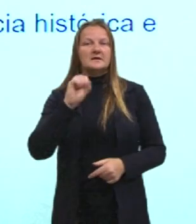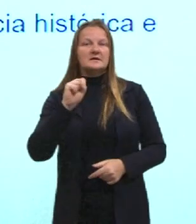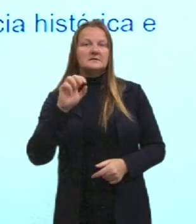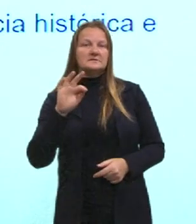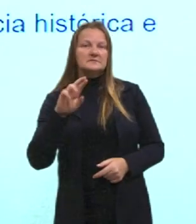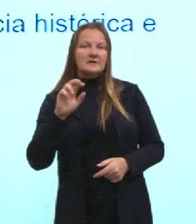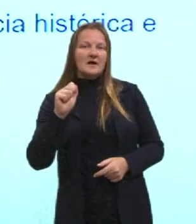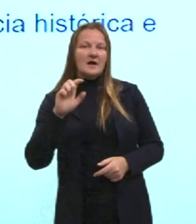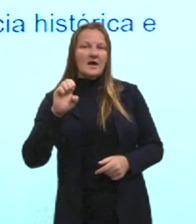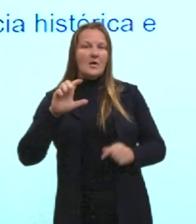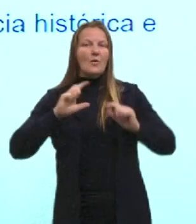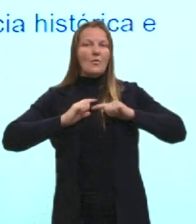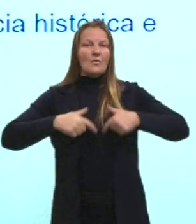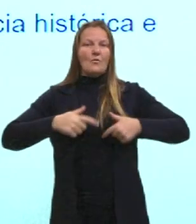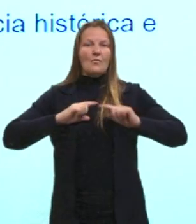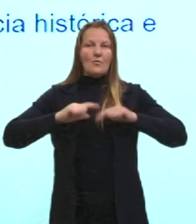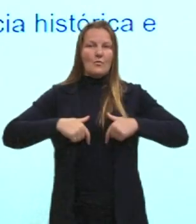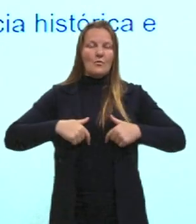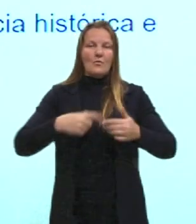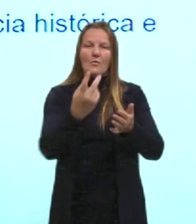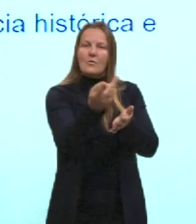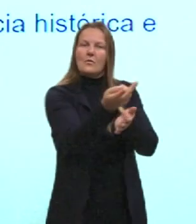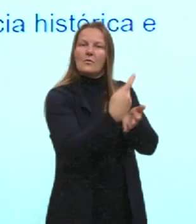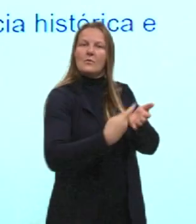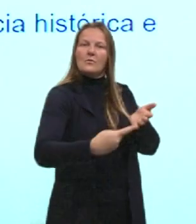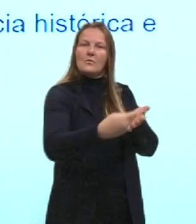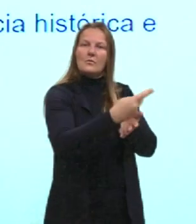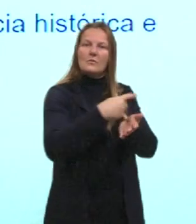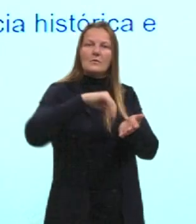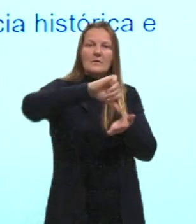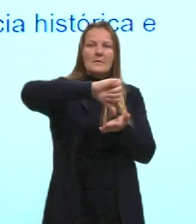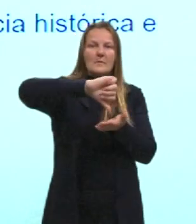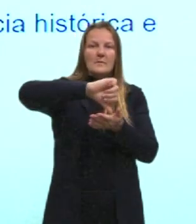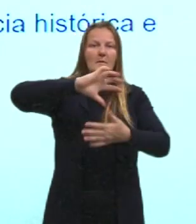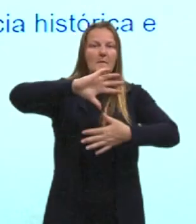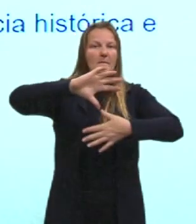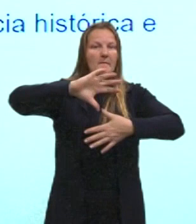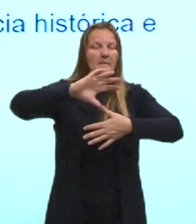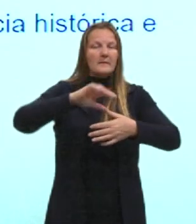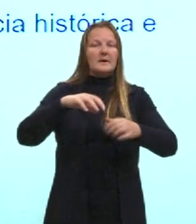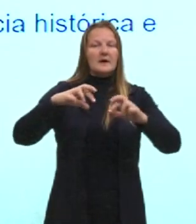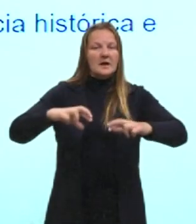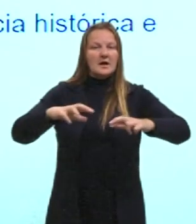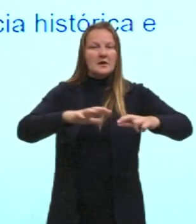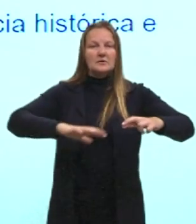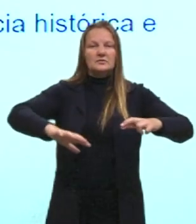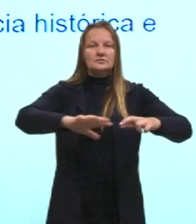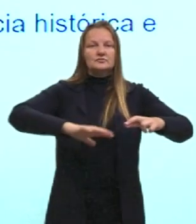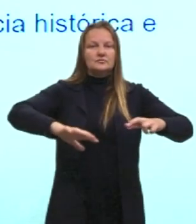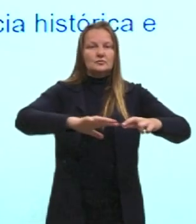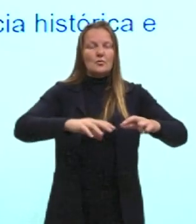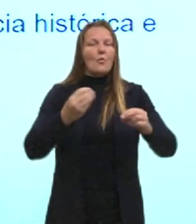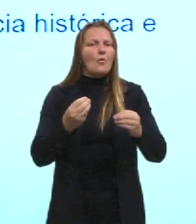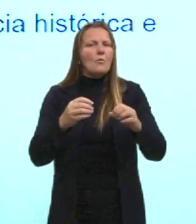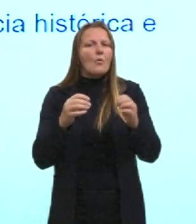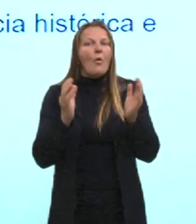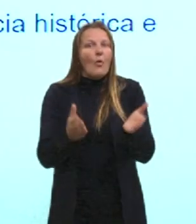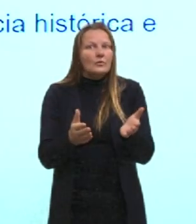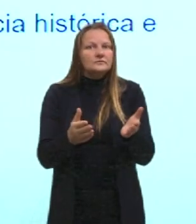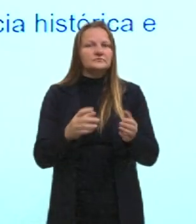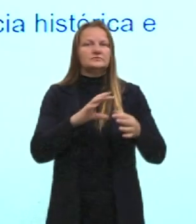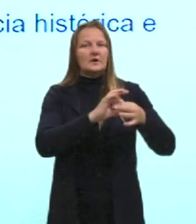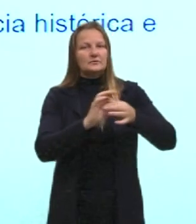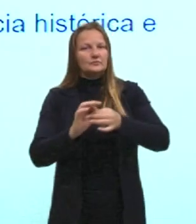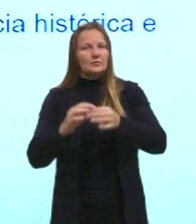está mostrando para vocês o mapa, né, dessa região, né, dessa região pivotal, de como ela está hoje, tá,